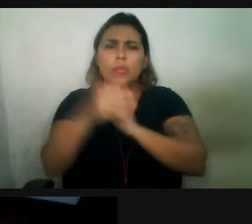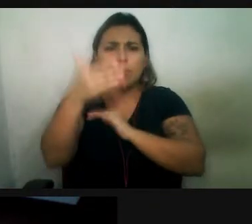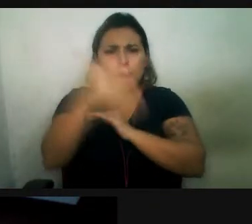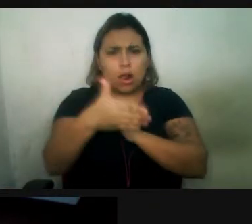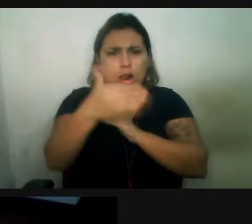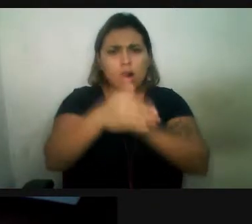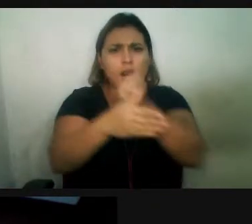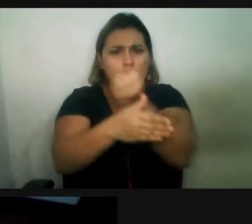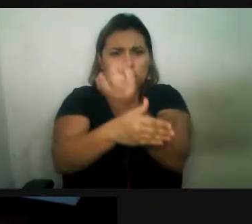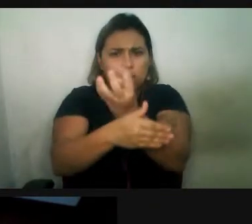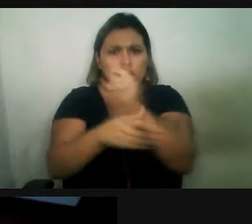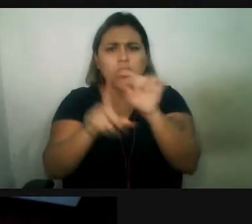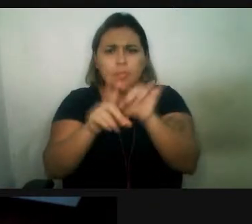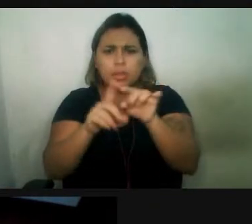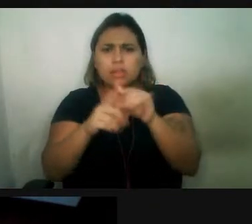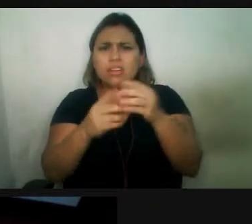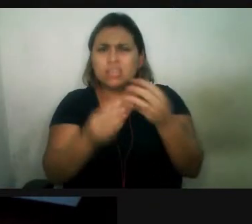bando?